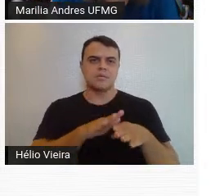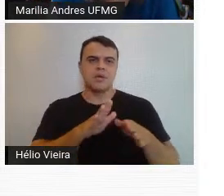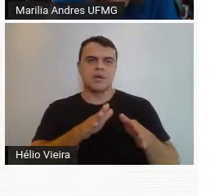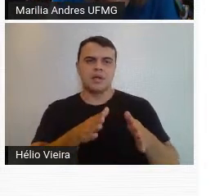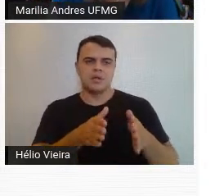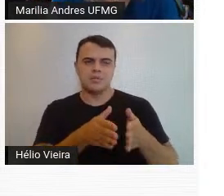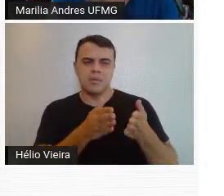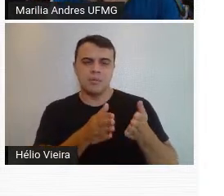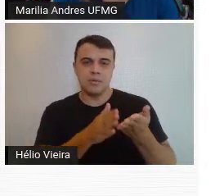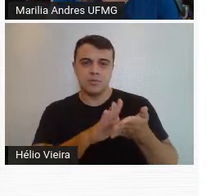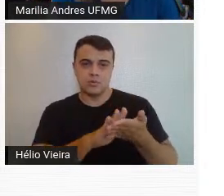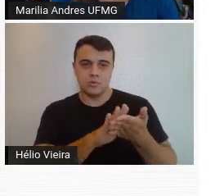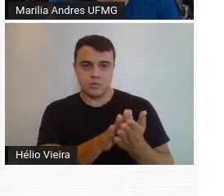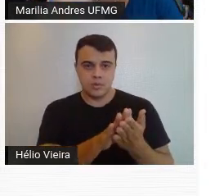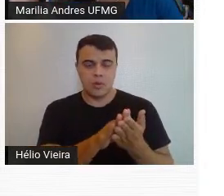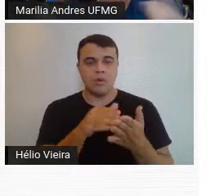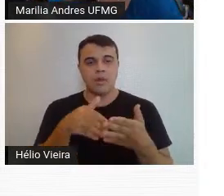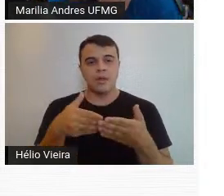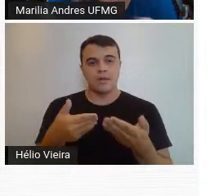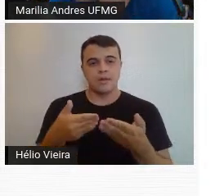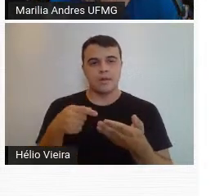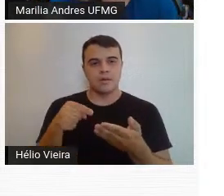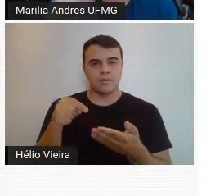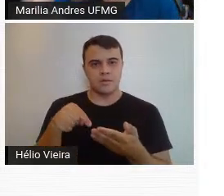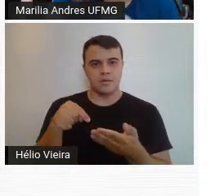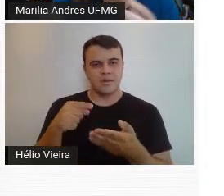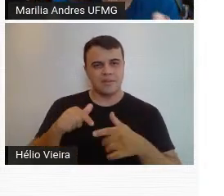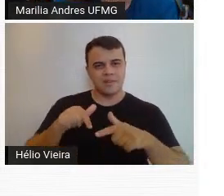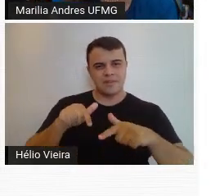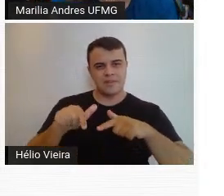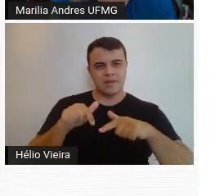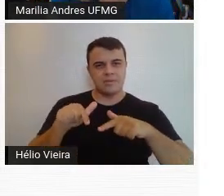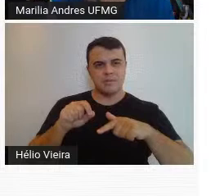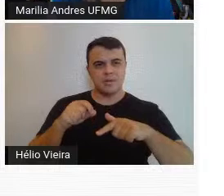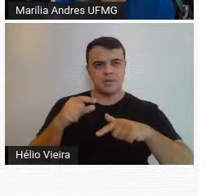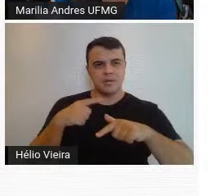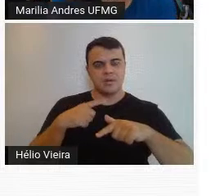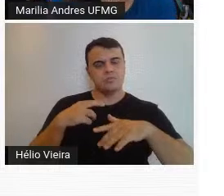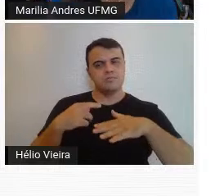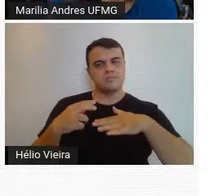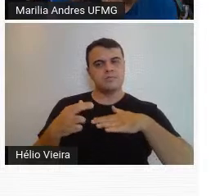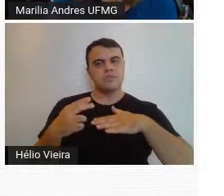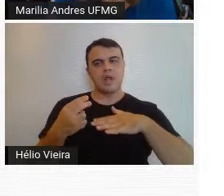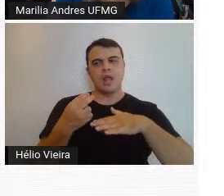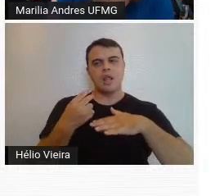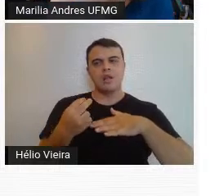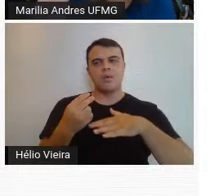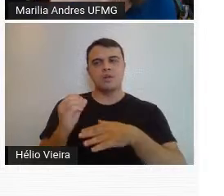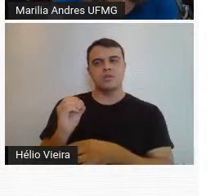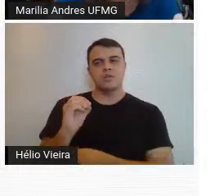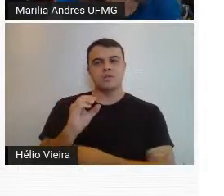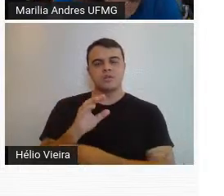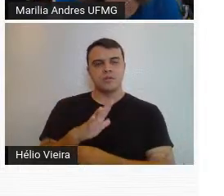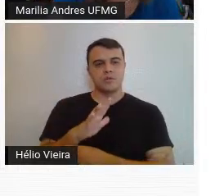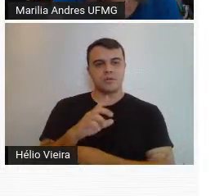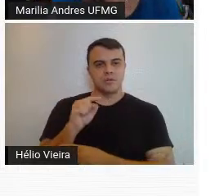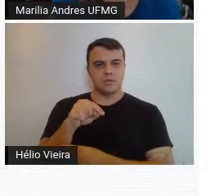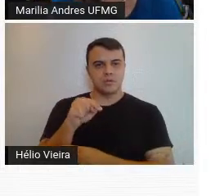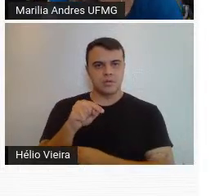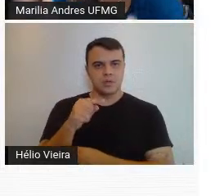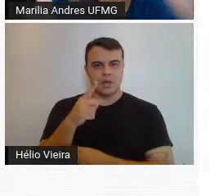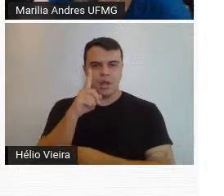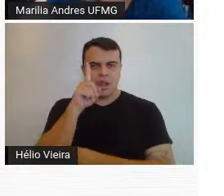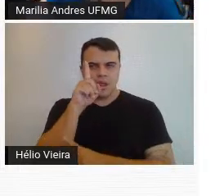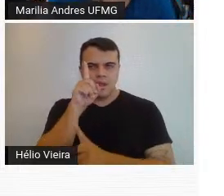excluídos, etc. E é um trabalho feito dentro de uma linguagem moderna. São Francisco muito